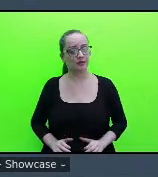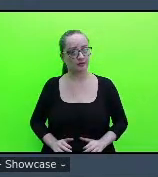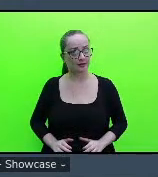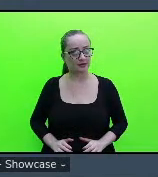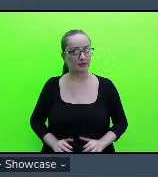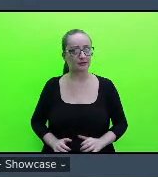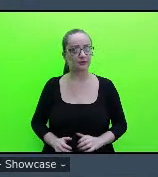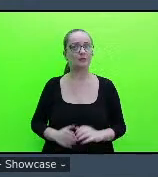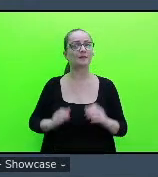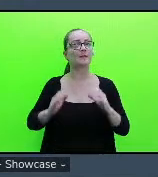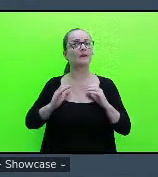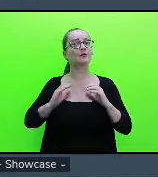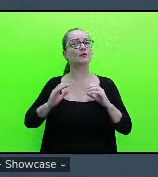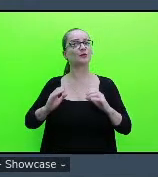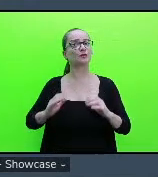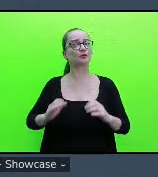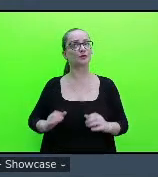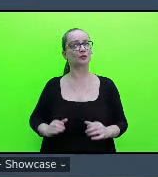dos,